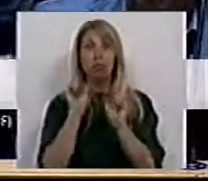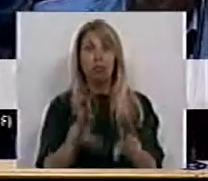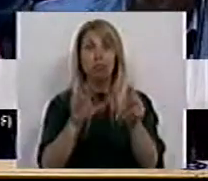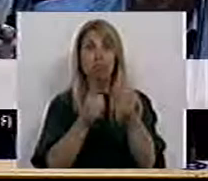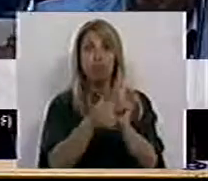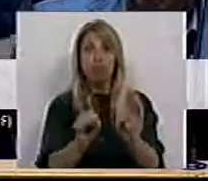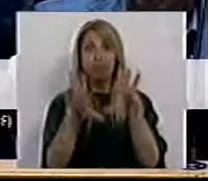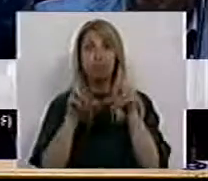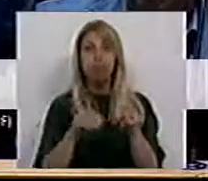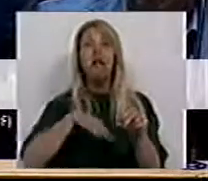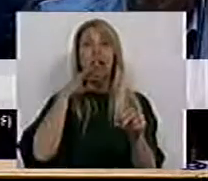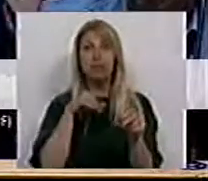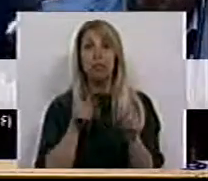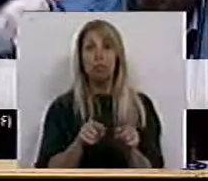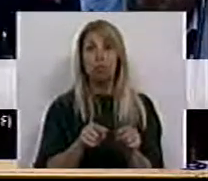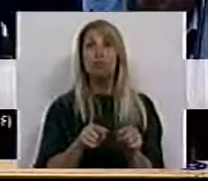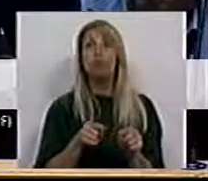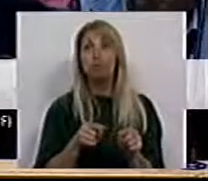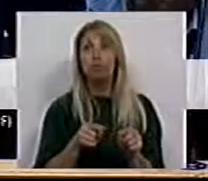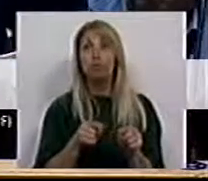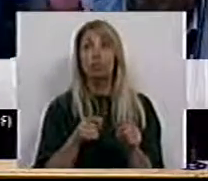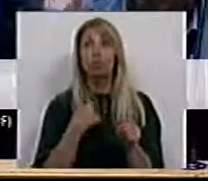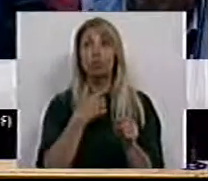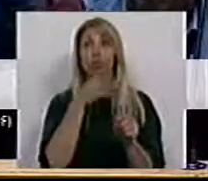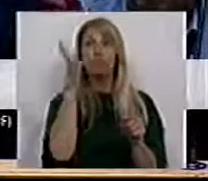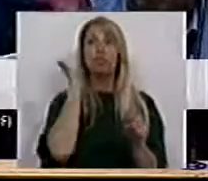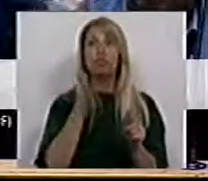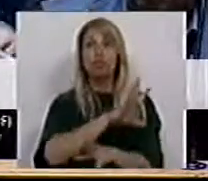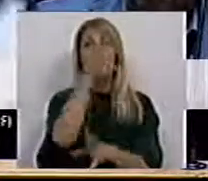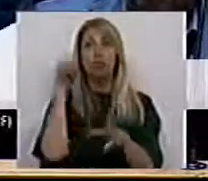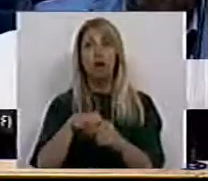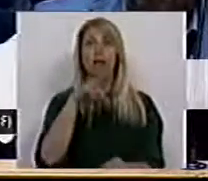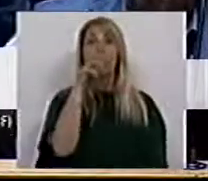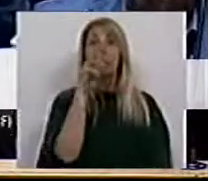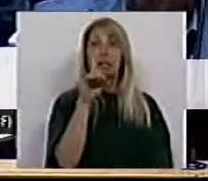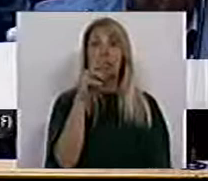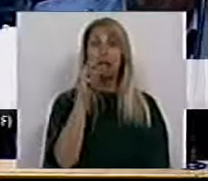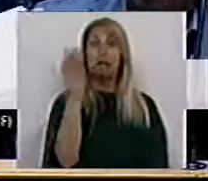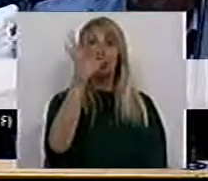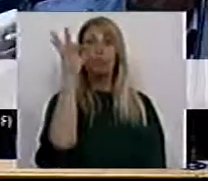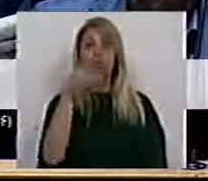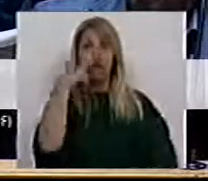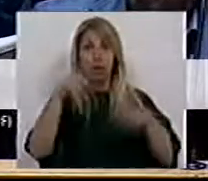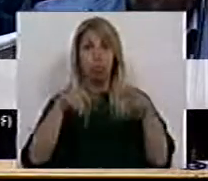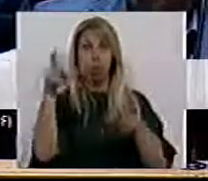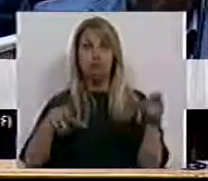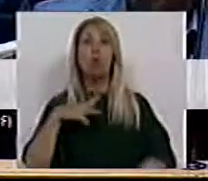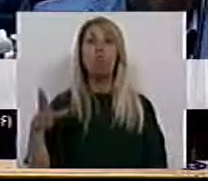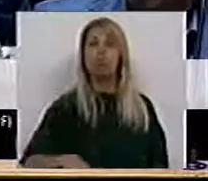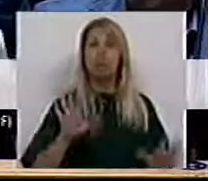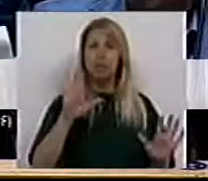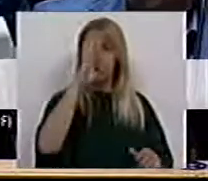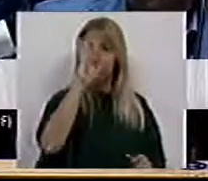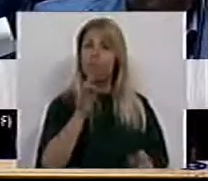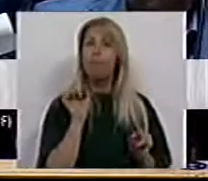E como eu já disse, em que abrange 63% da população portuguesa. Sabemos isso, mas sabemos